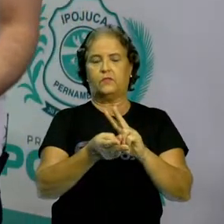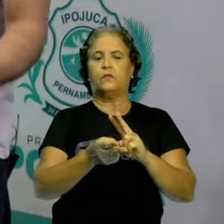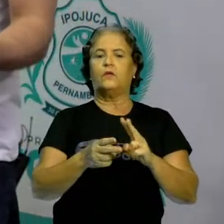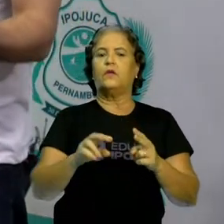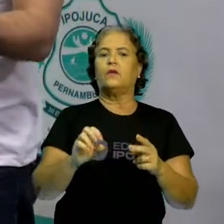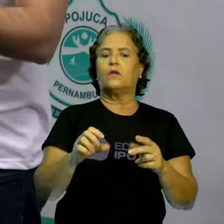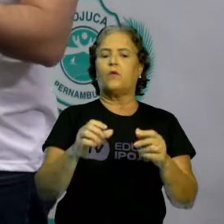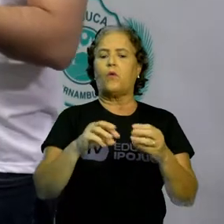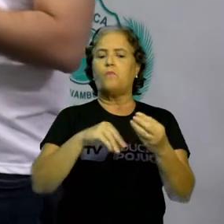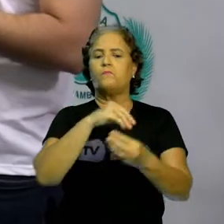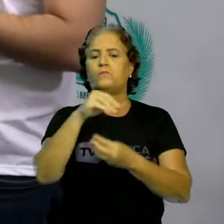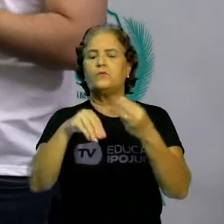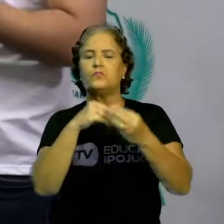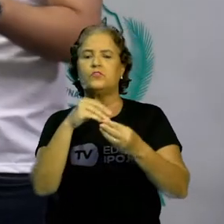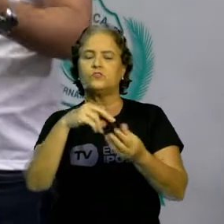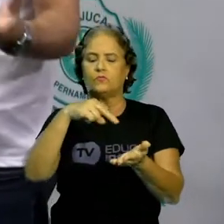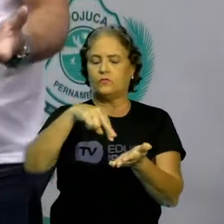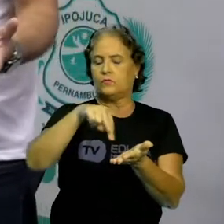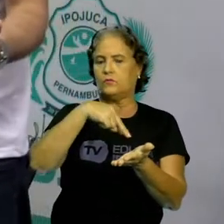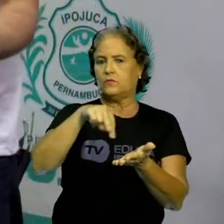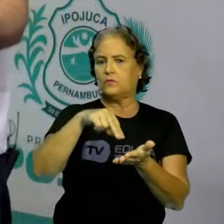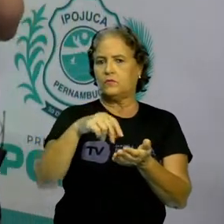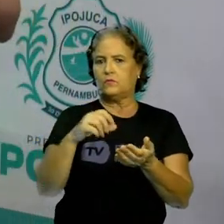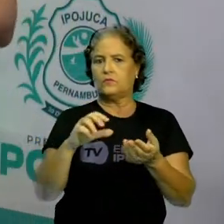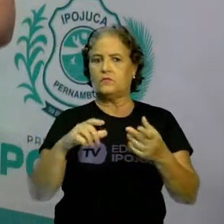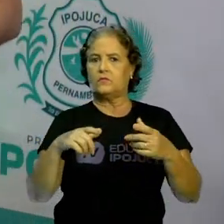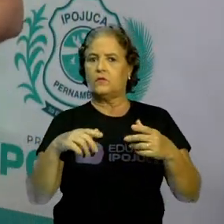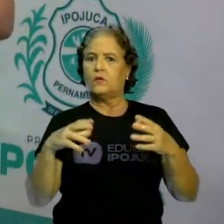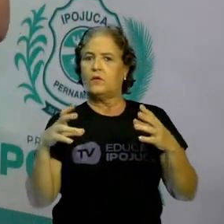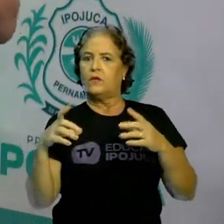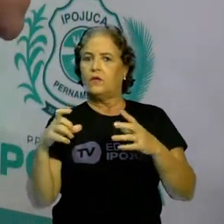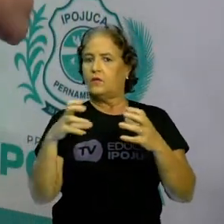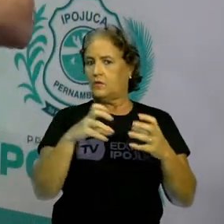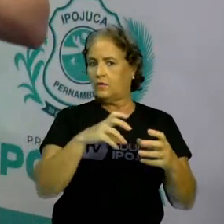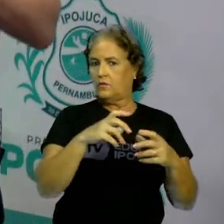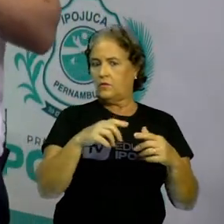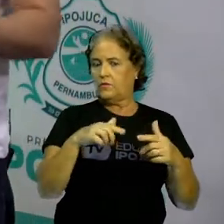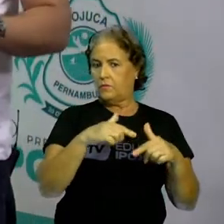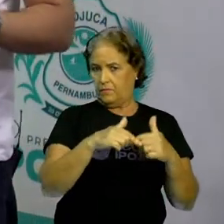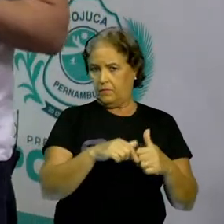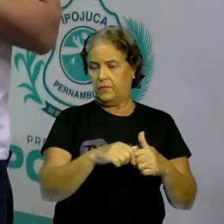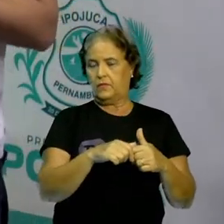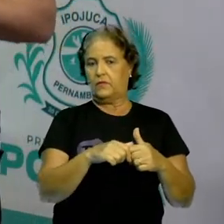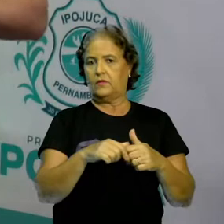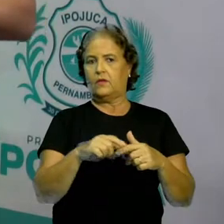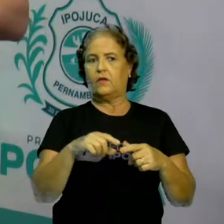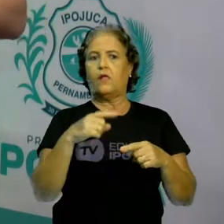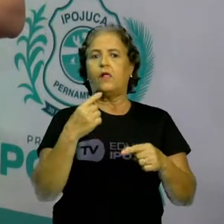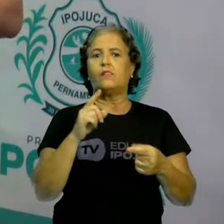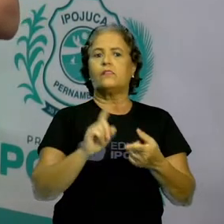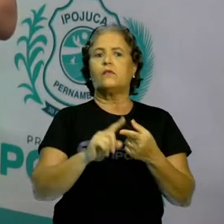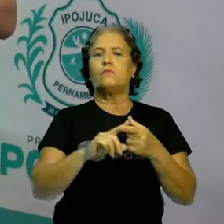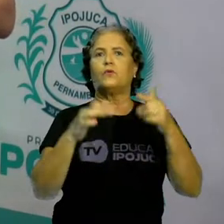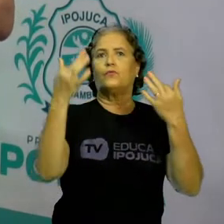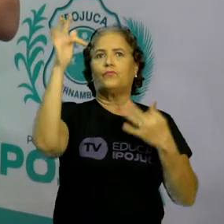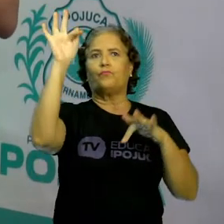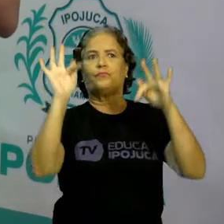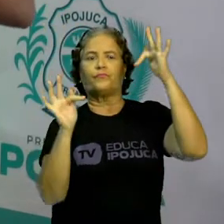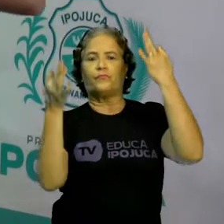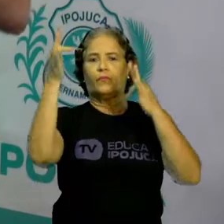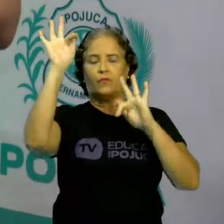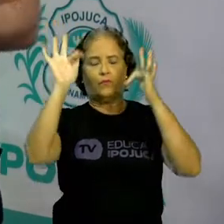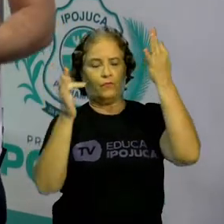luta, e nós temos também a questão do frevo, né? Que é tanto um ritmo musical, quanto também um